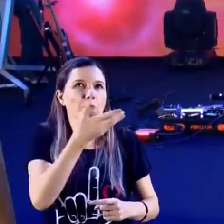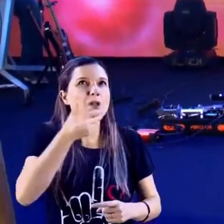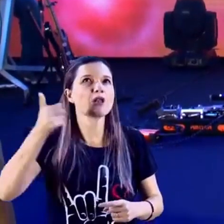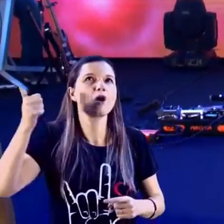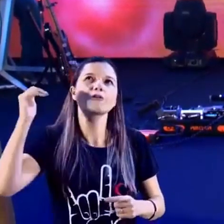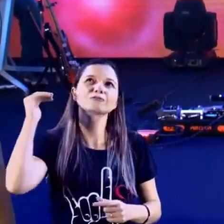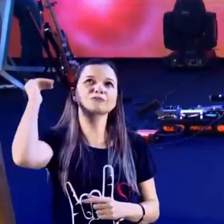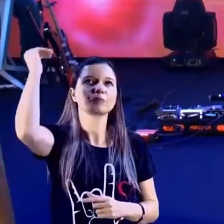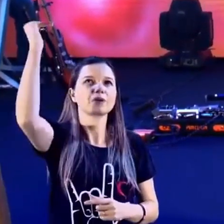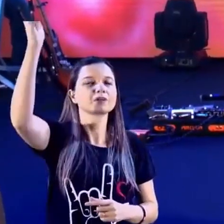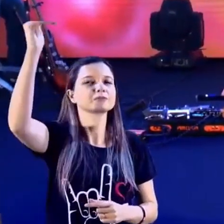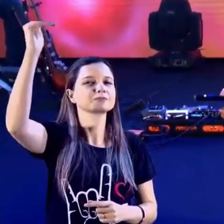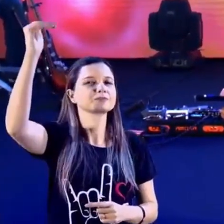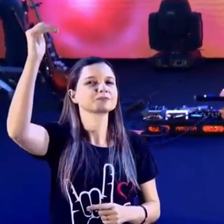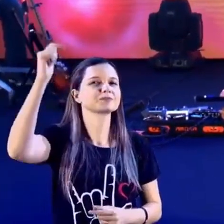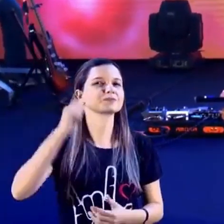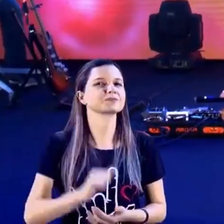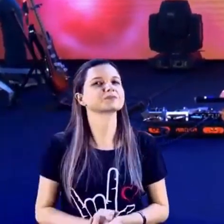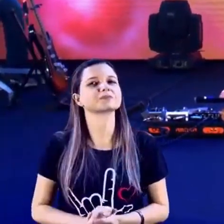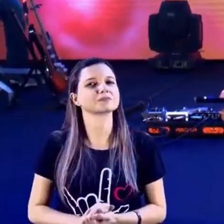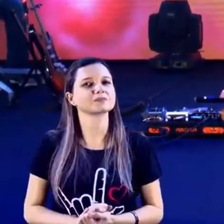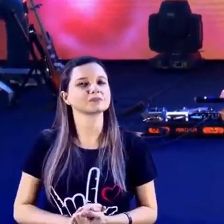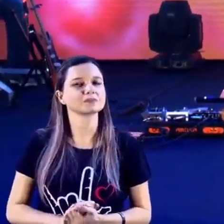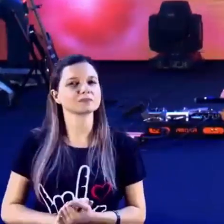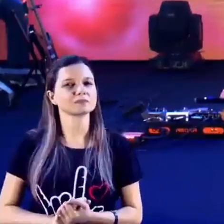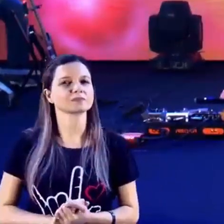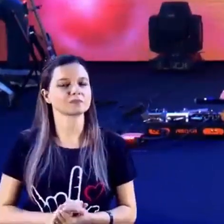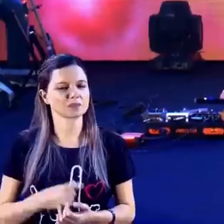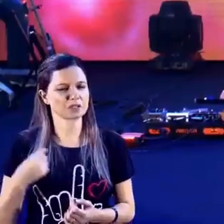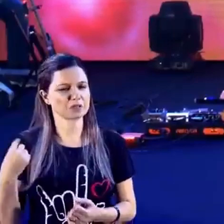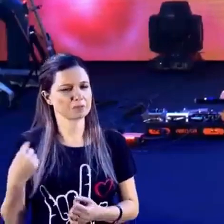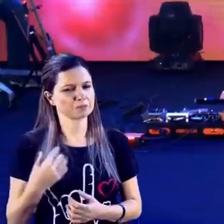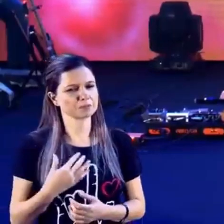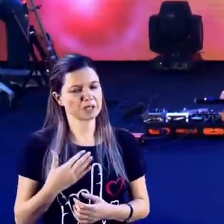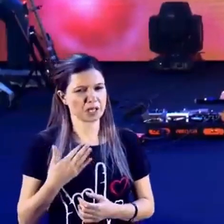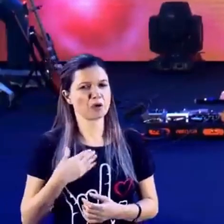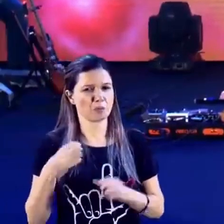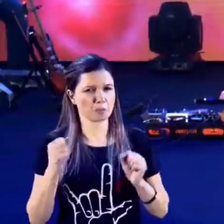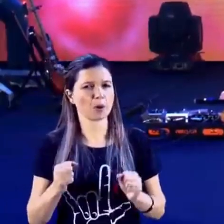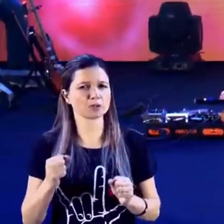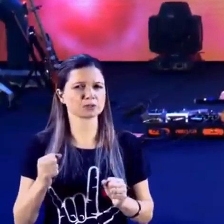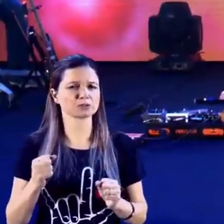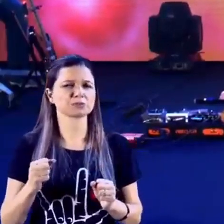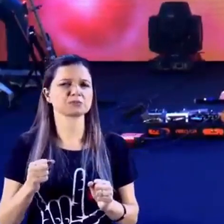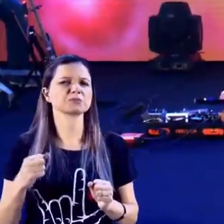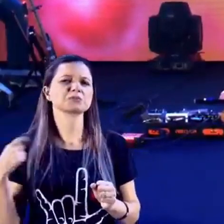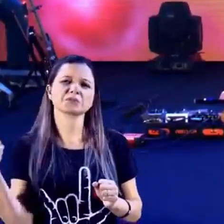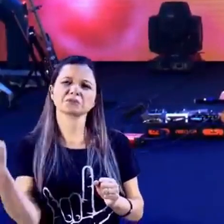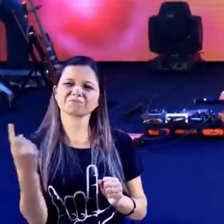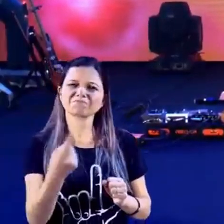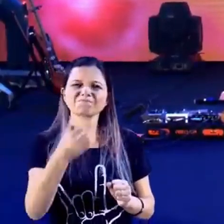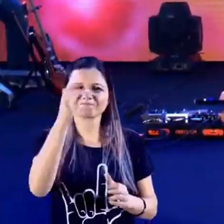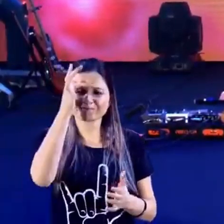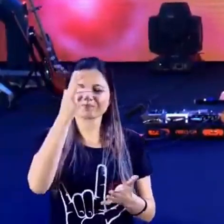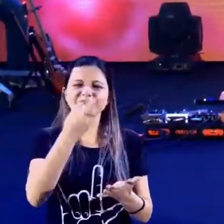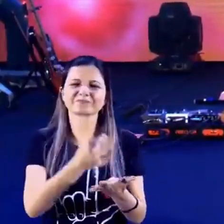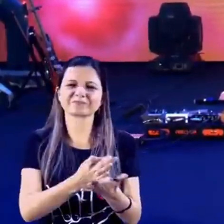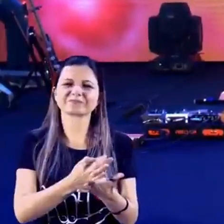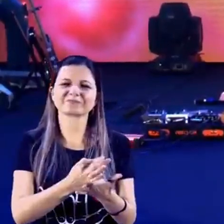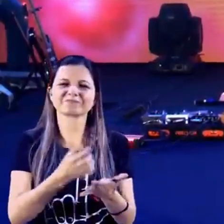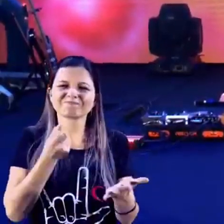Será que eu posso ter as coisas, pastor Ciro, através da minha fé? Através de